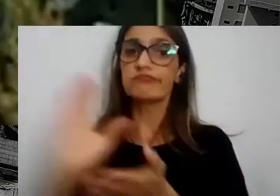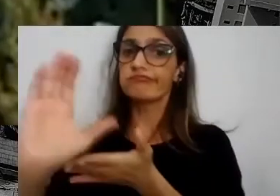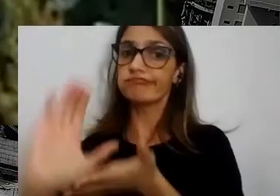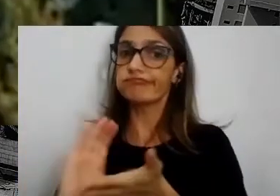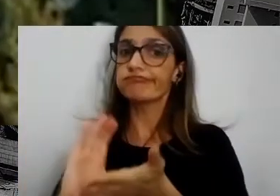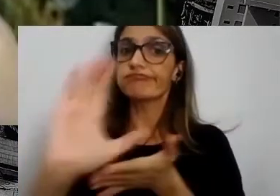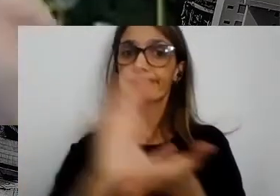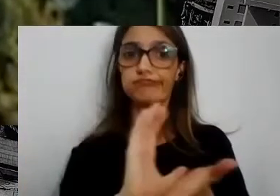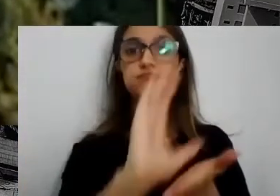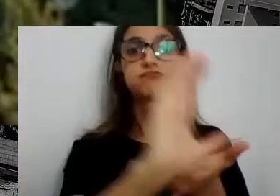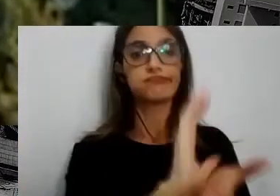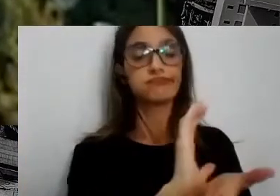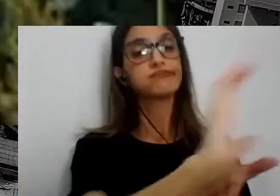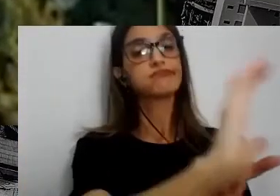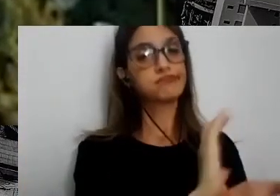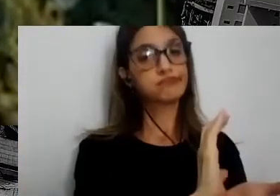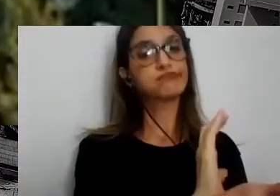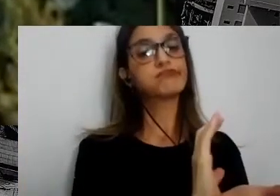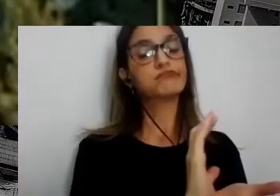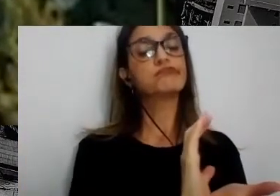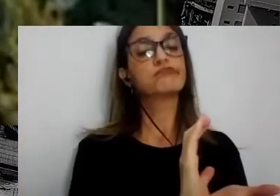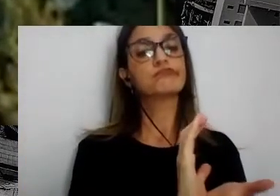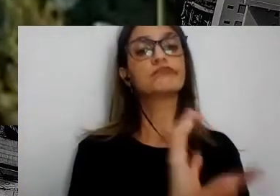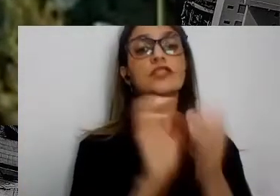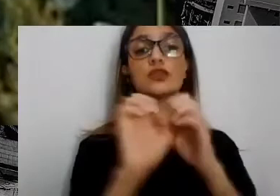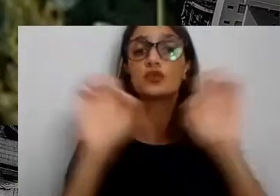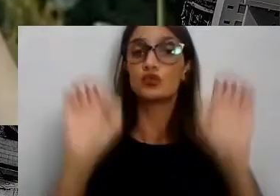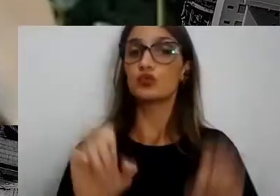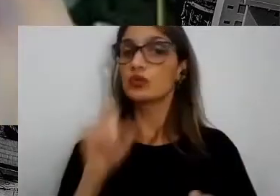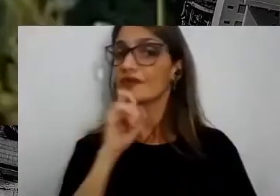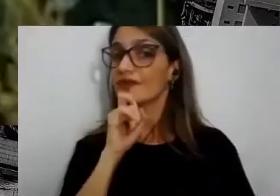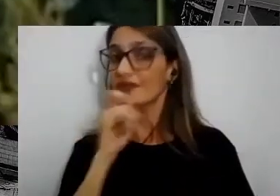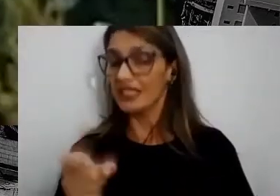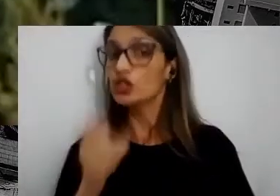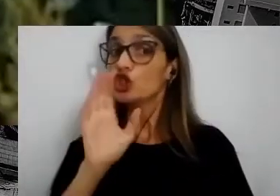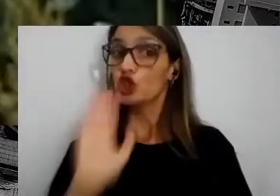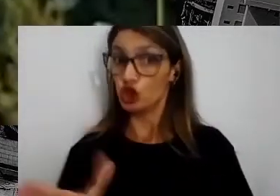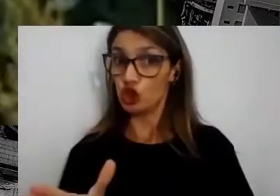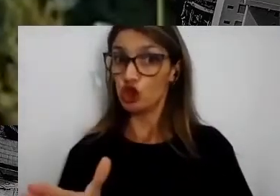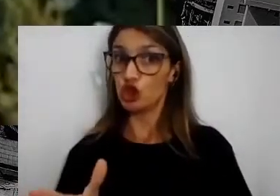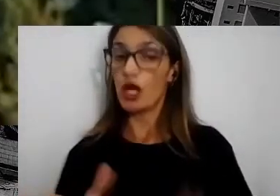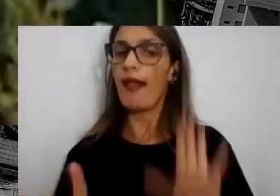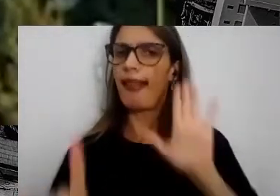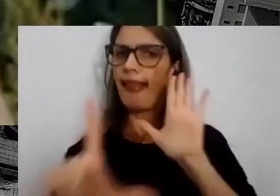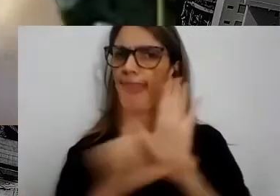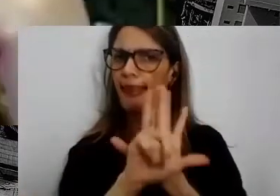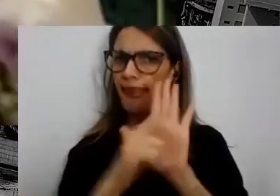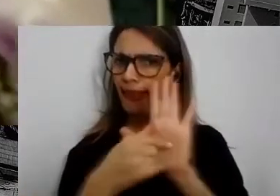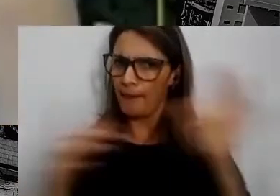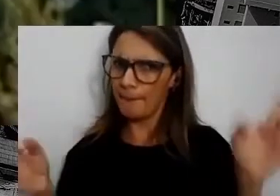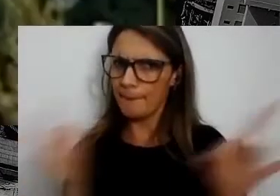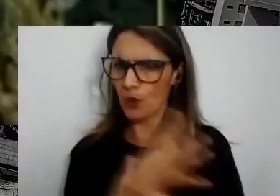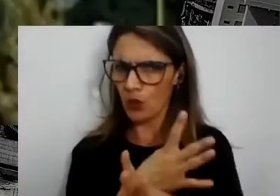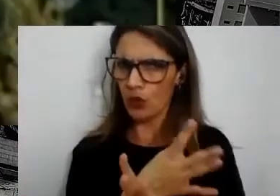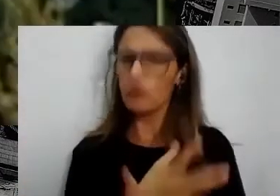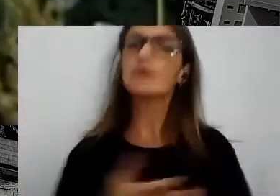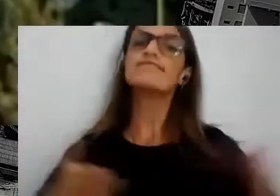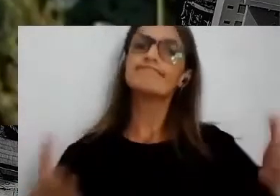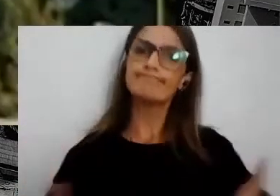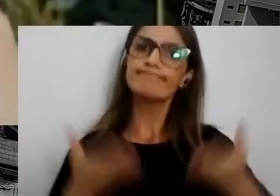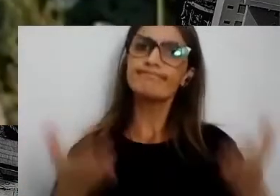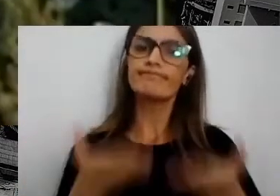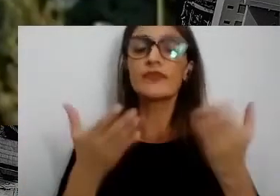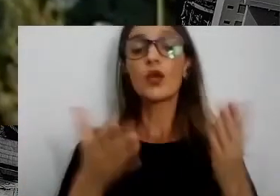já estejam previstos e protegidos por lei, a comunidade local engajada. E aí é possível mensurar,